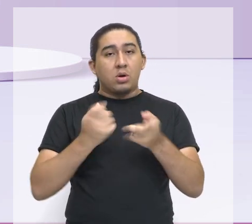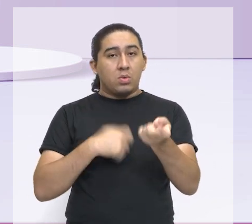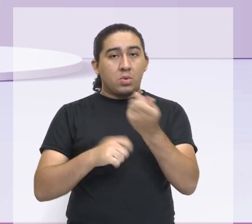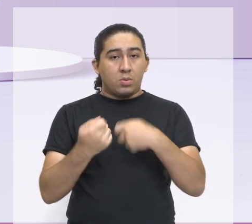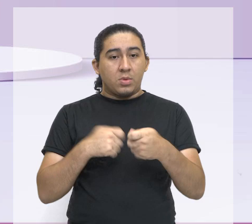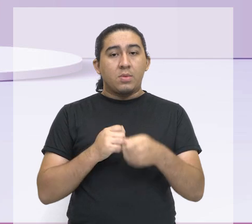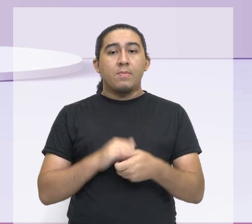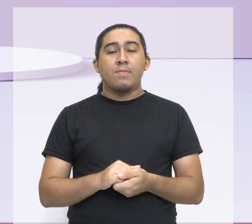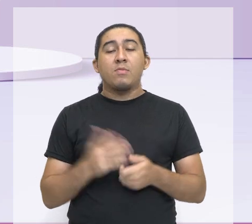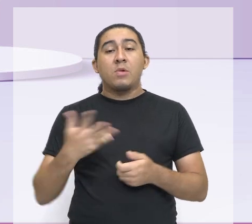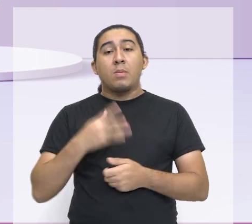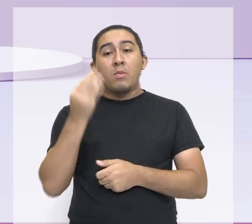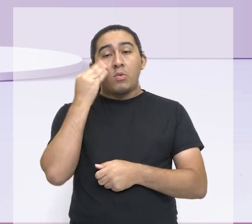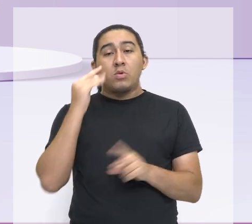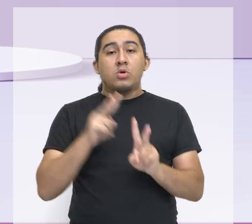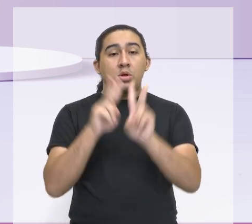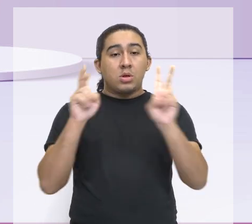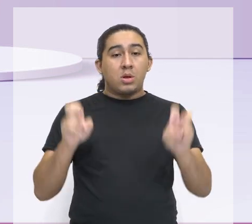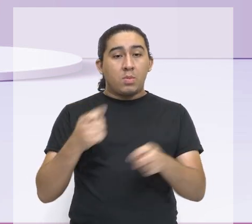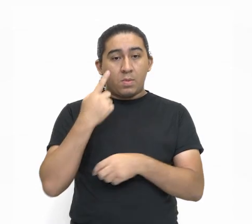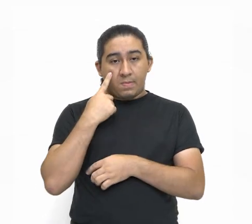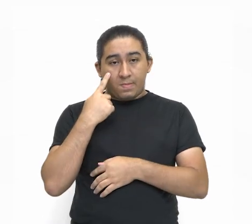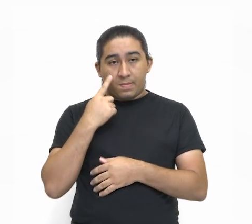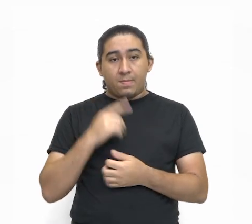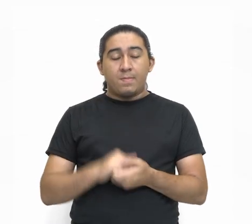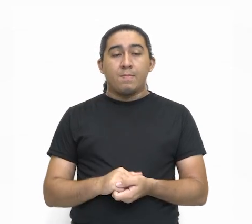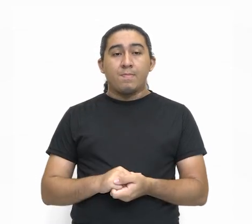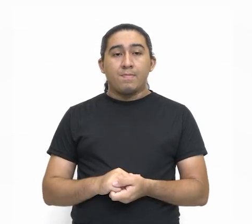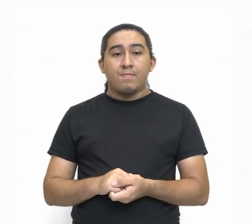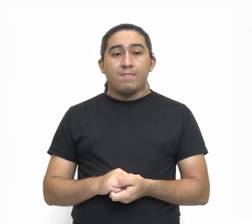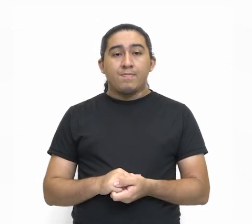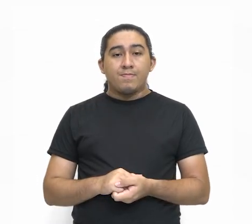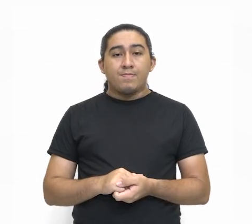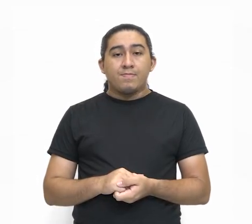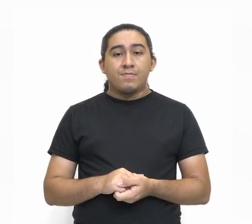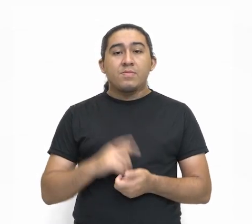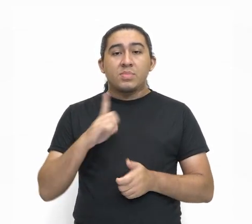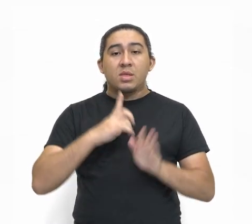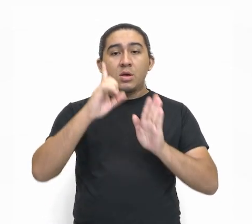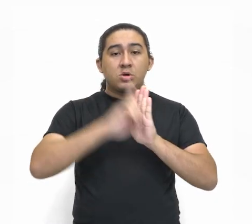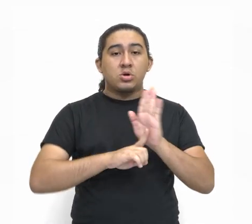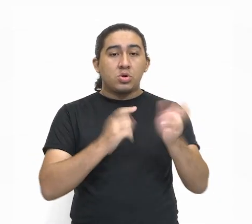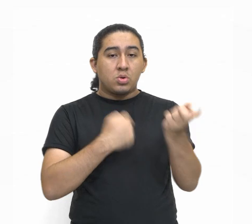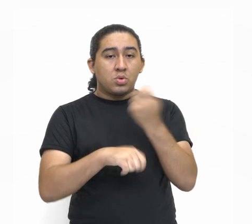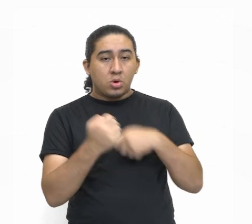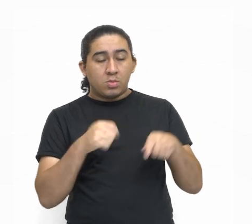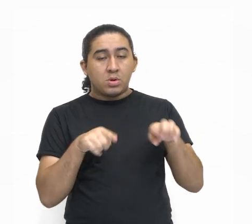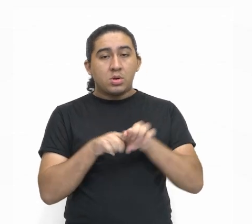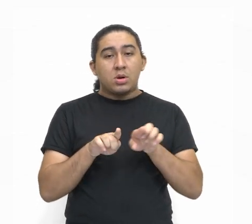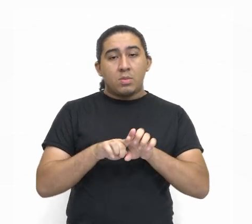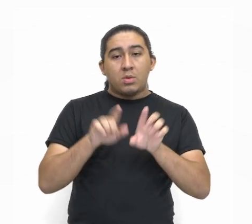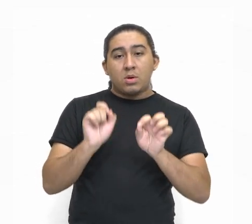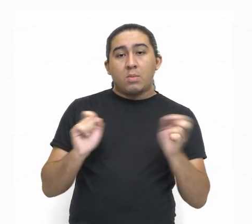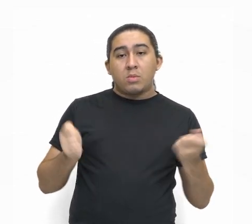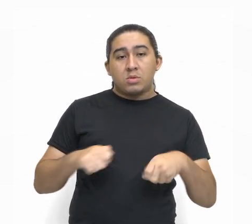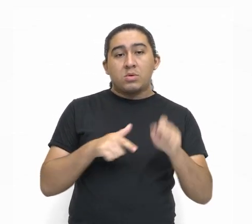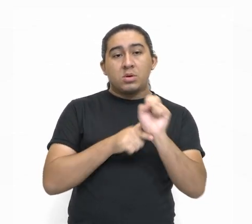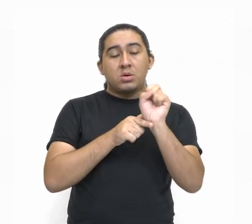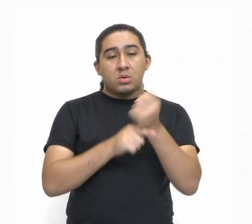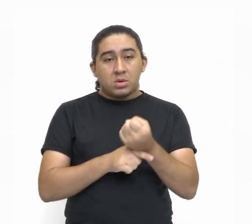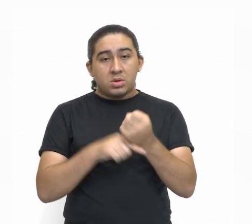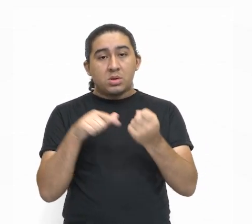Então, vamos ver um pouquinho aqui sobre ele aqui no nosso texto. Nós temos direitos econômicos, que são aqueles que garantem que os